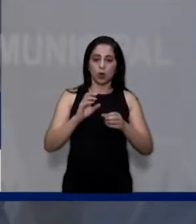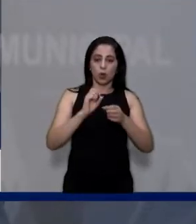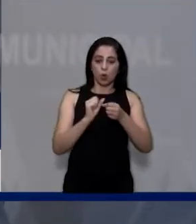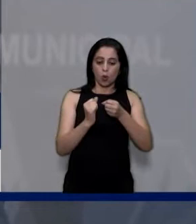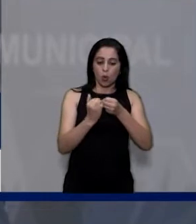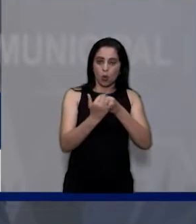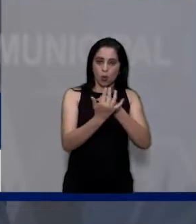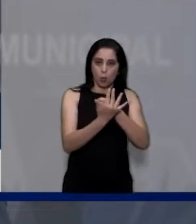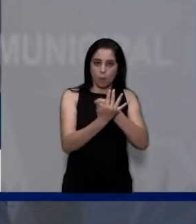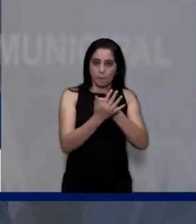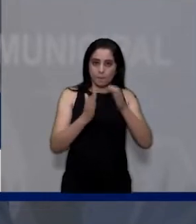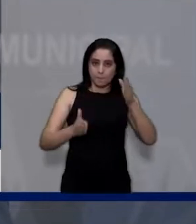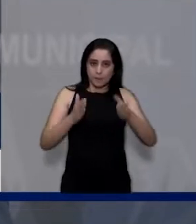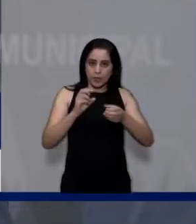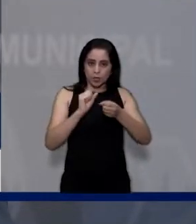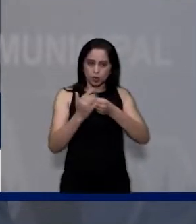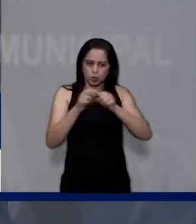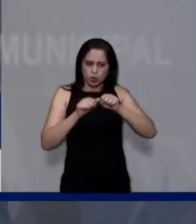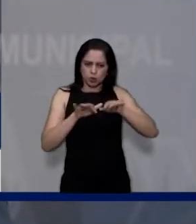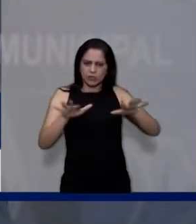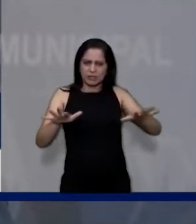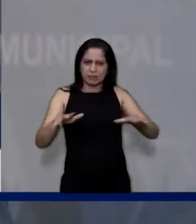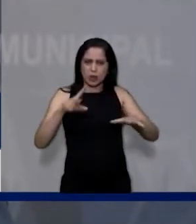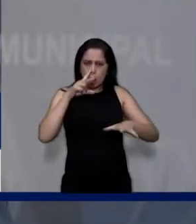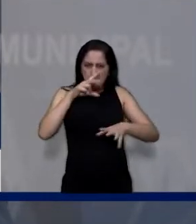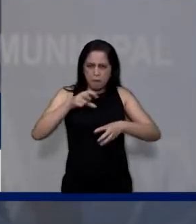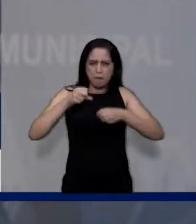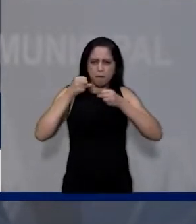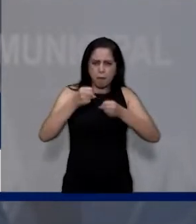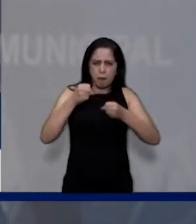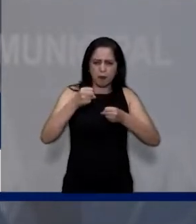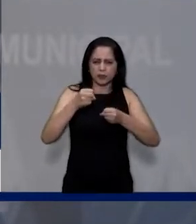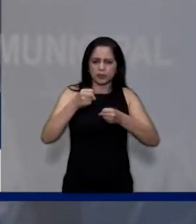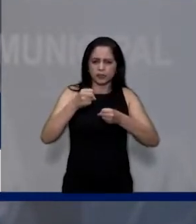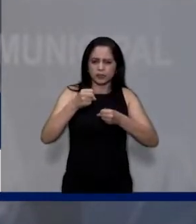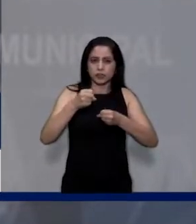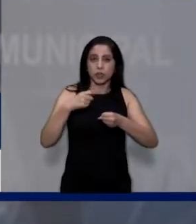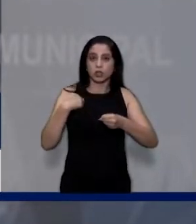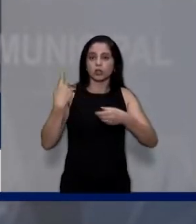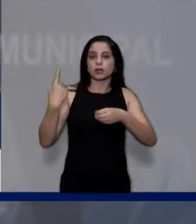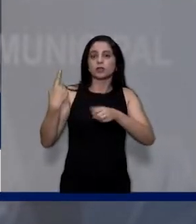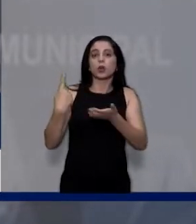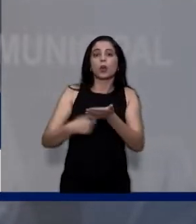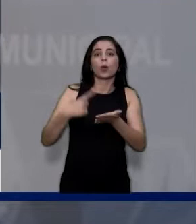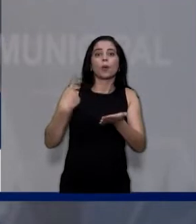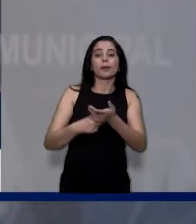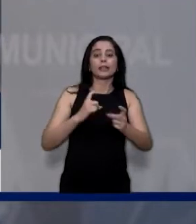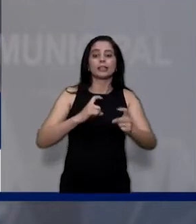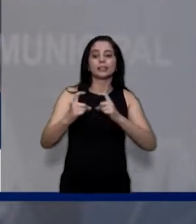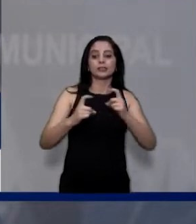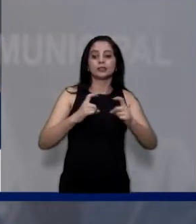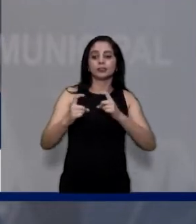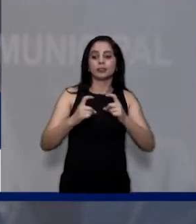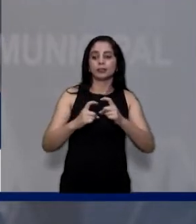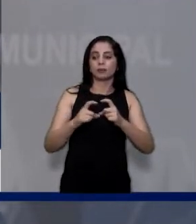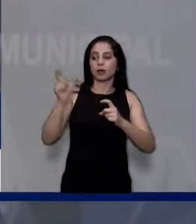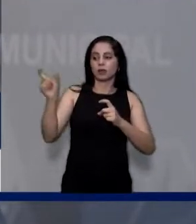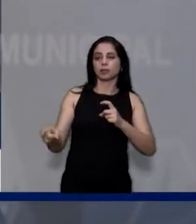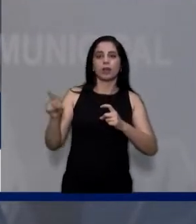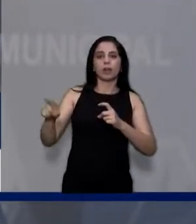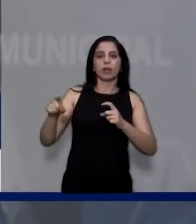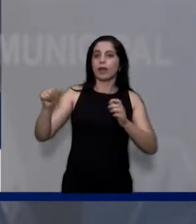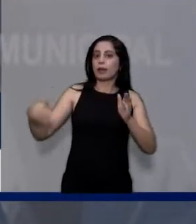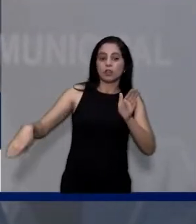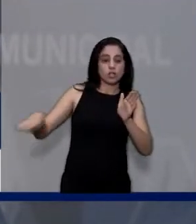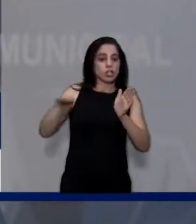mais brutal, março, abril, marcamos uma reunião com o Maganha, o primeiro a chegar na reunião foi ele, nos